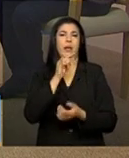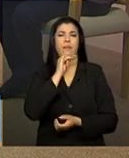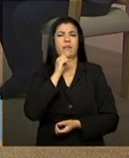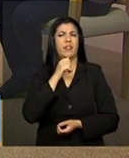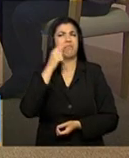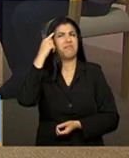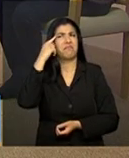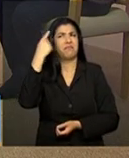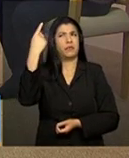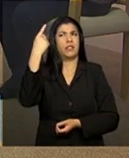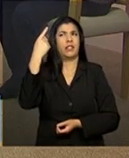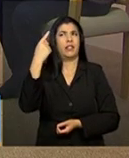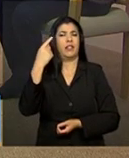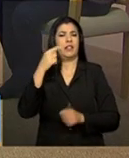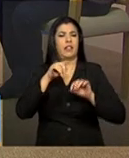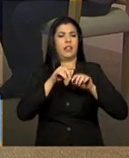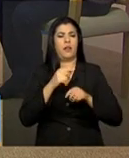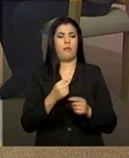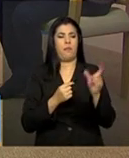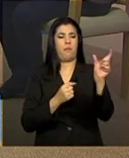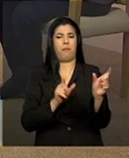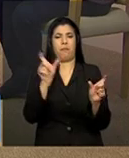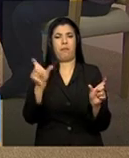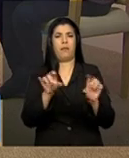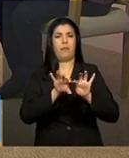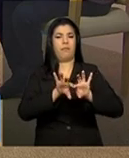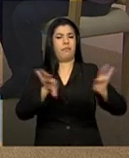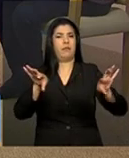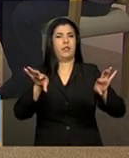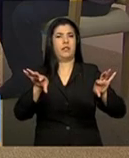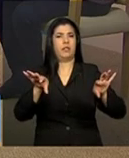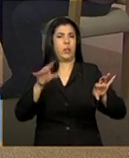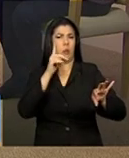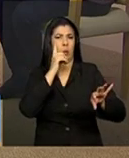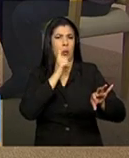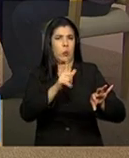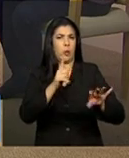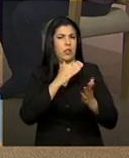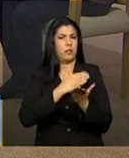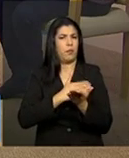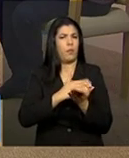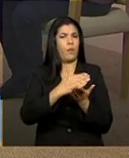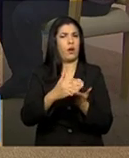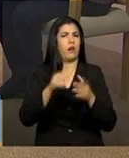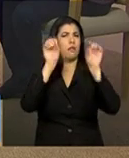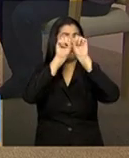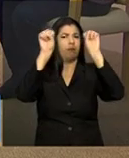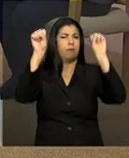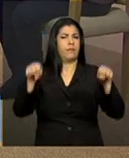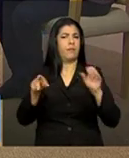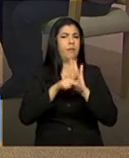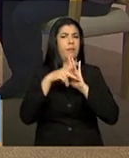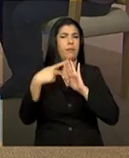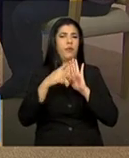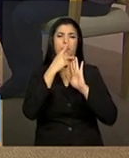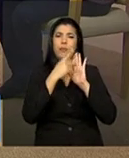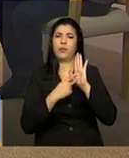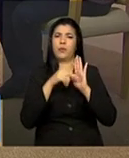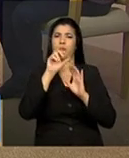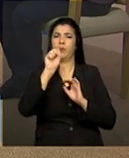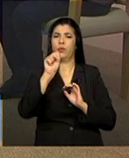profissional isoladamente vai ter a iniciativa de passar a utilizar o prontuário suas.